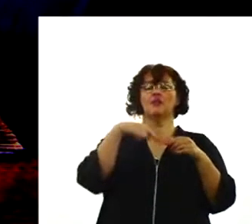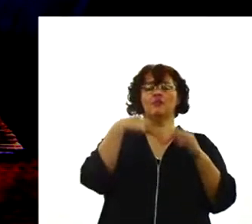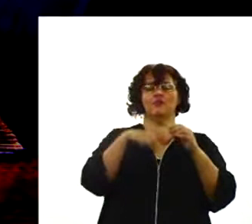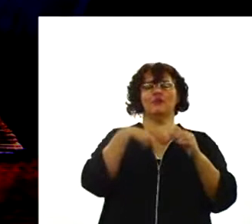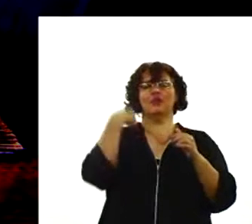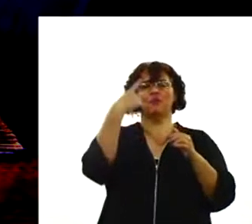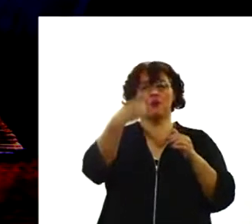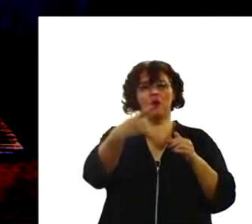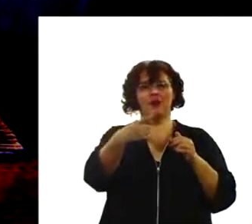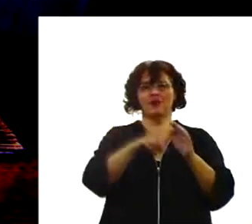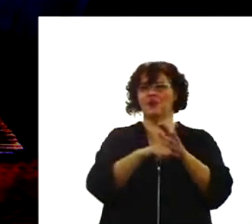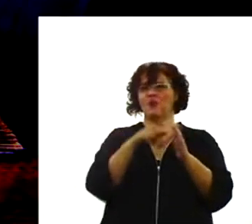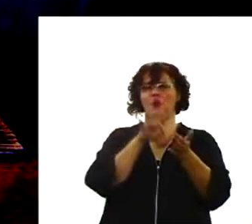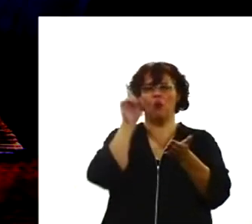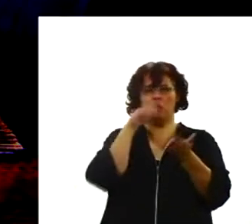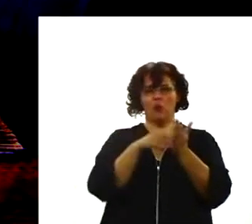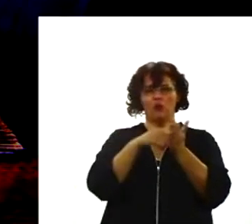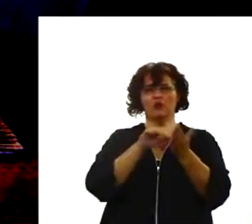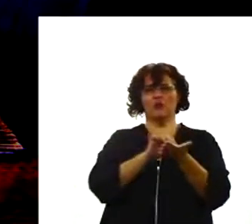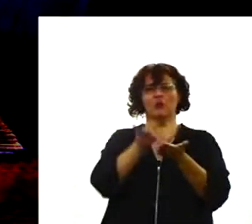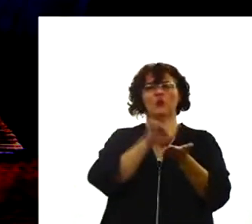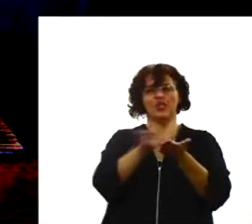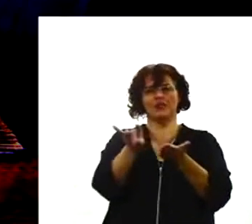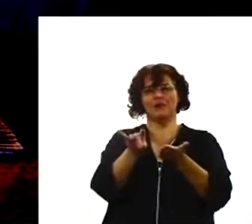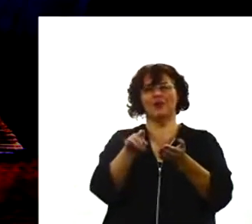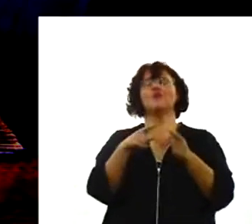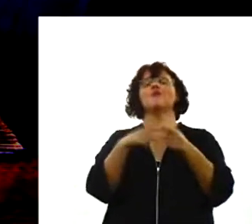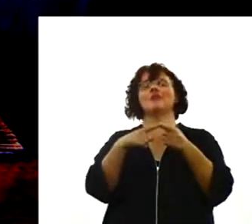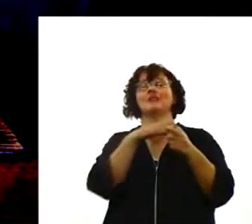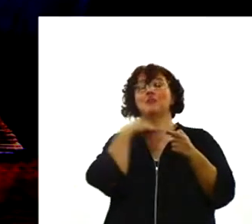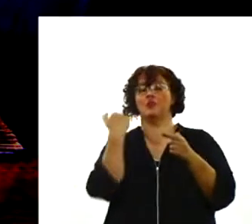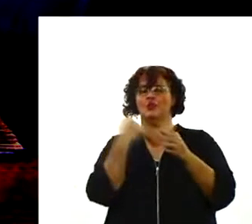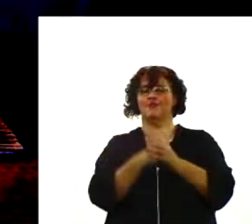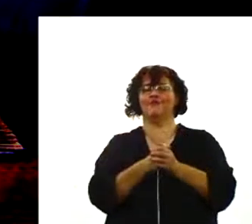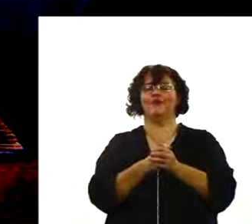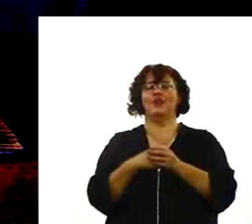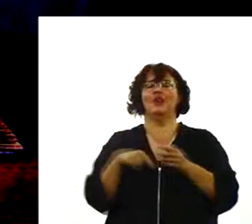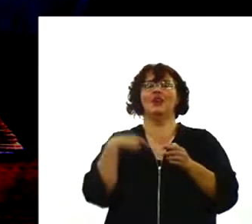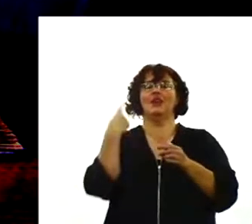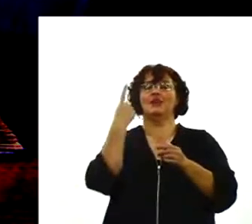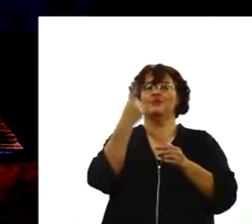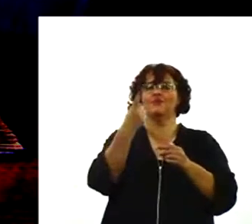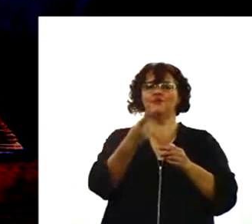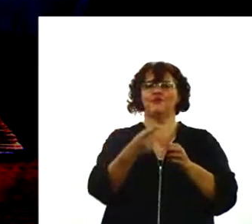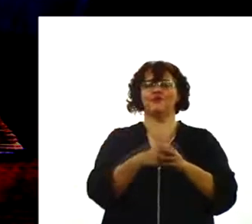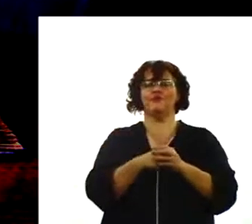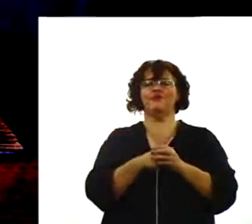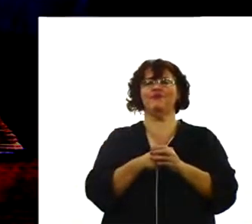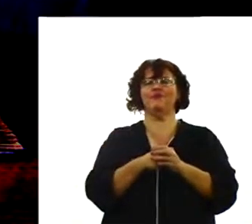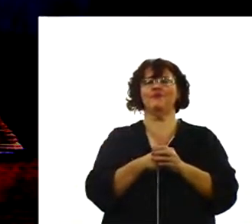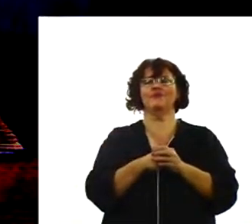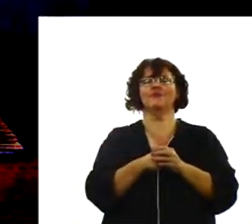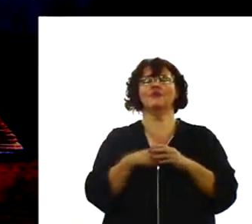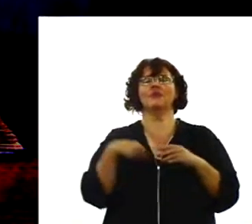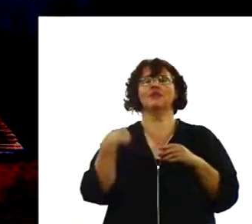tudo lhe subordinou. Quando, porém, todas as coisas lhe estiverem sujeitas, então o próprio